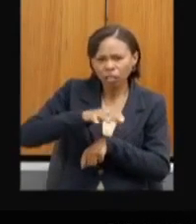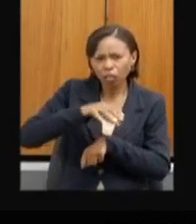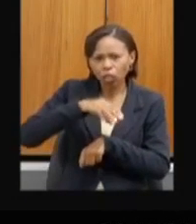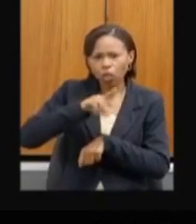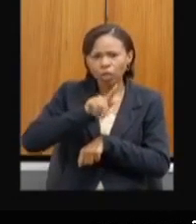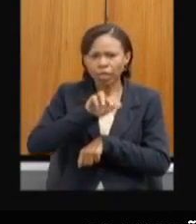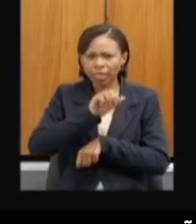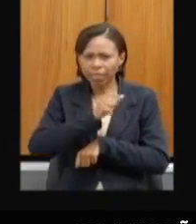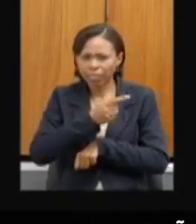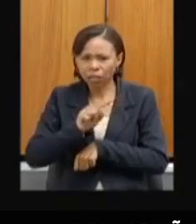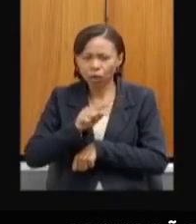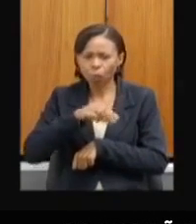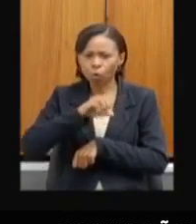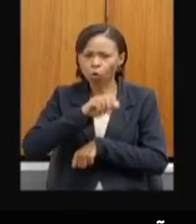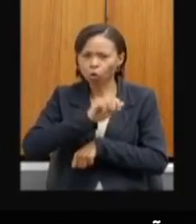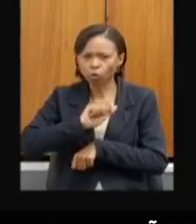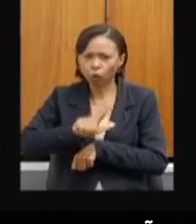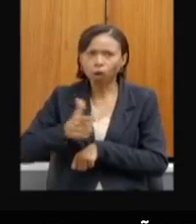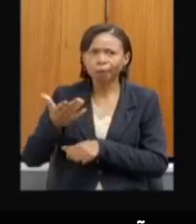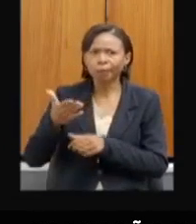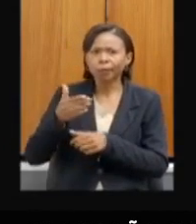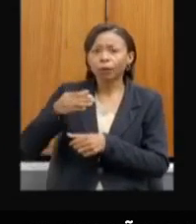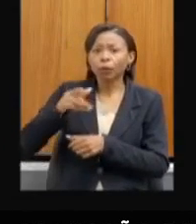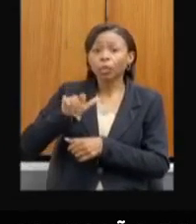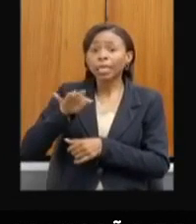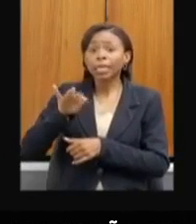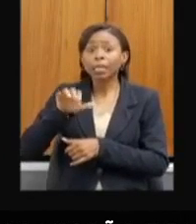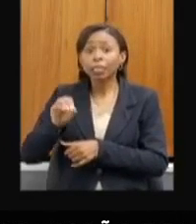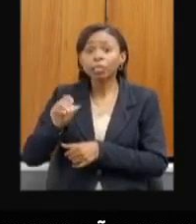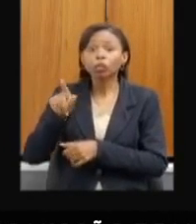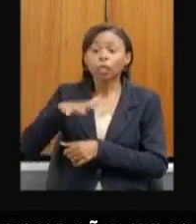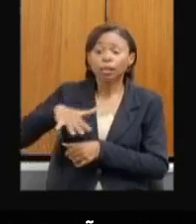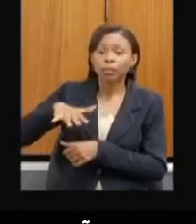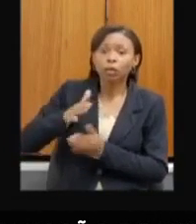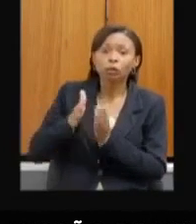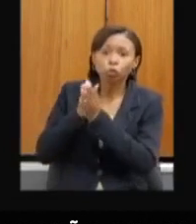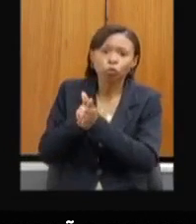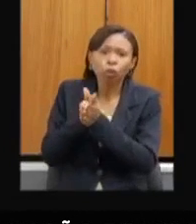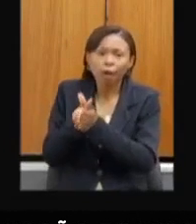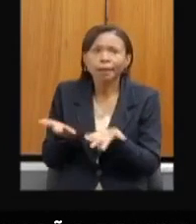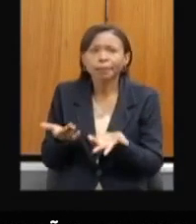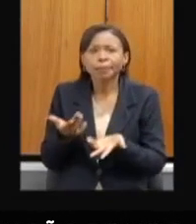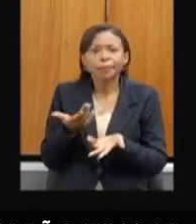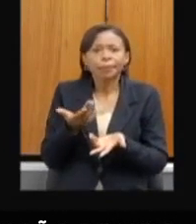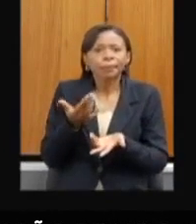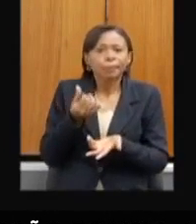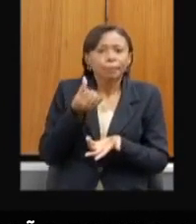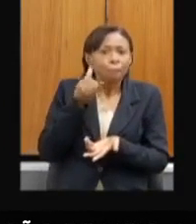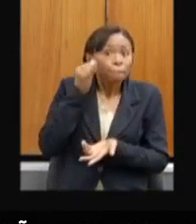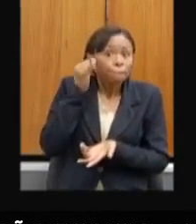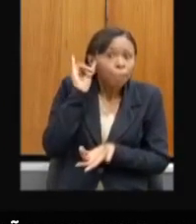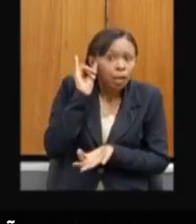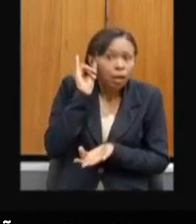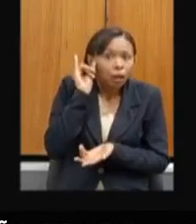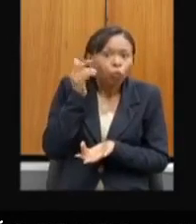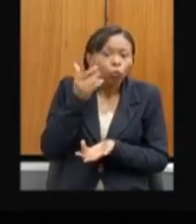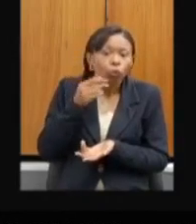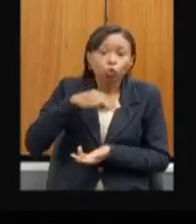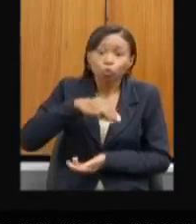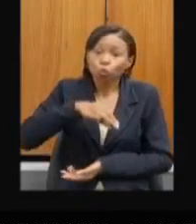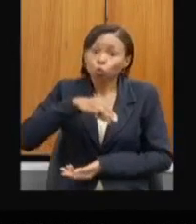o lítio na região lá do Jiquitinhonha, a pecuária de excelência lá no Mucuri,